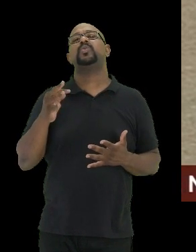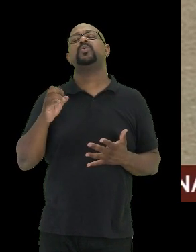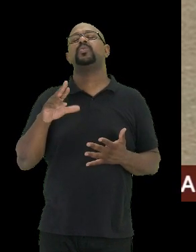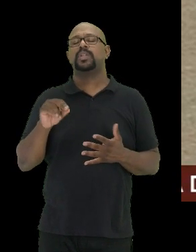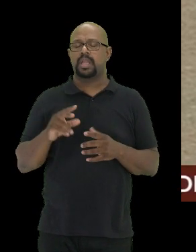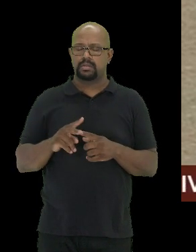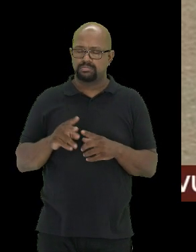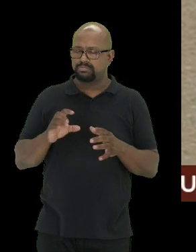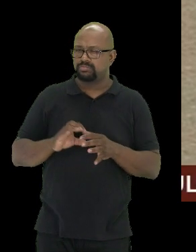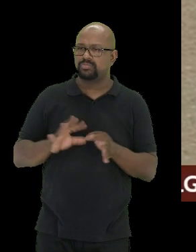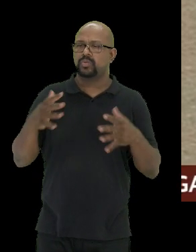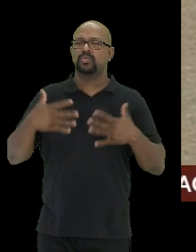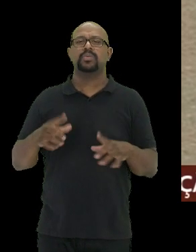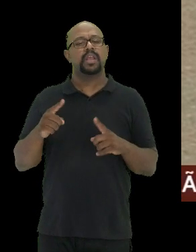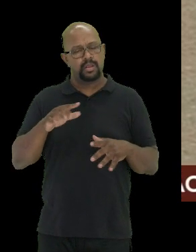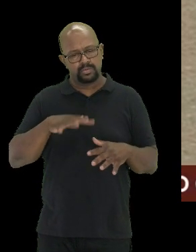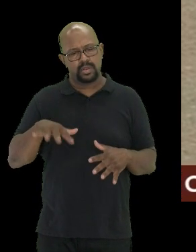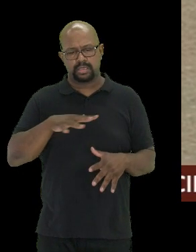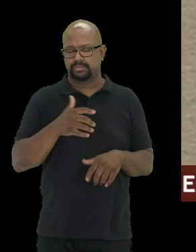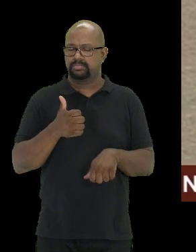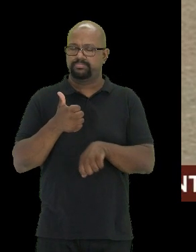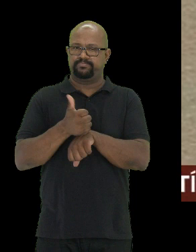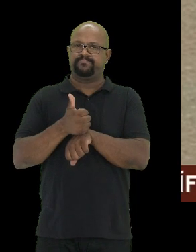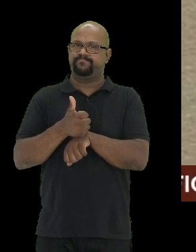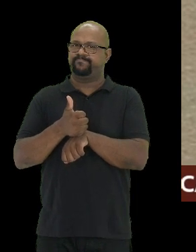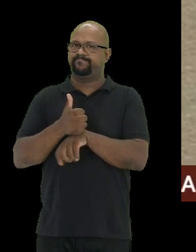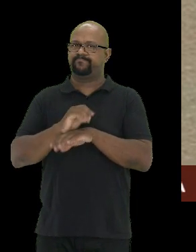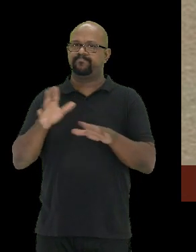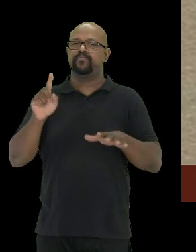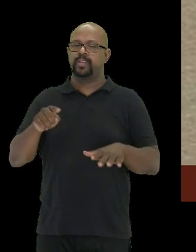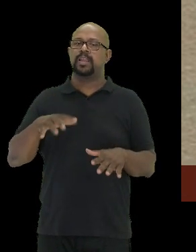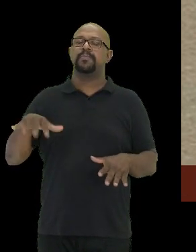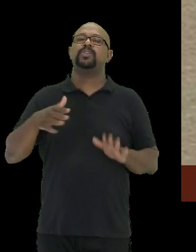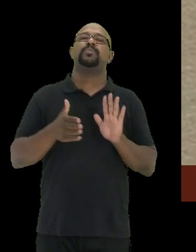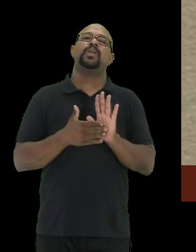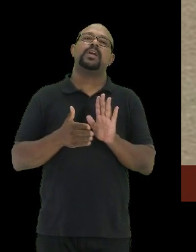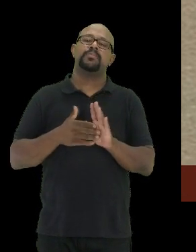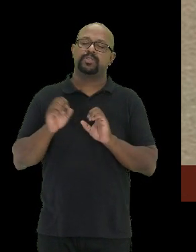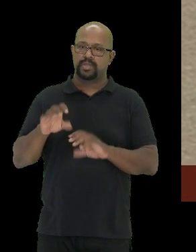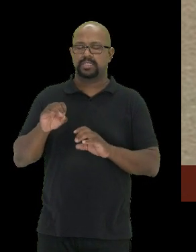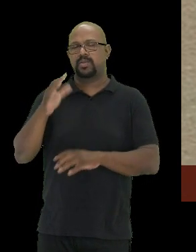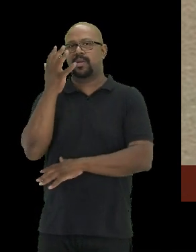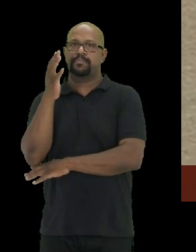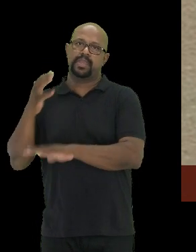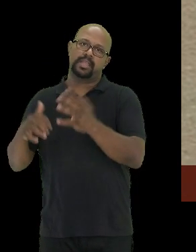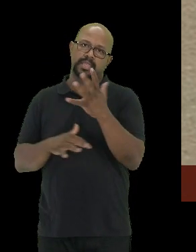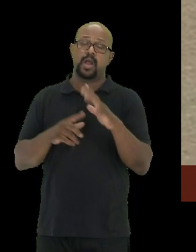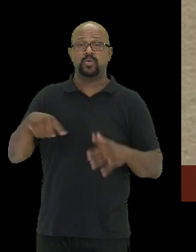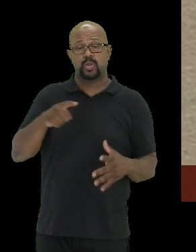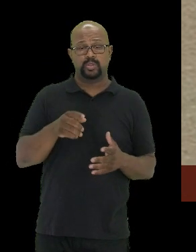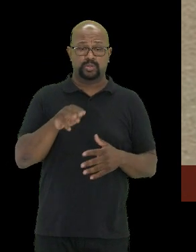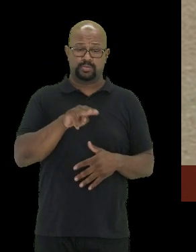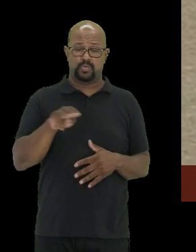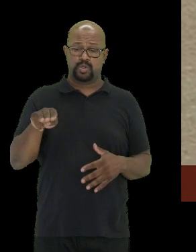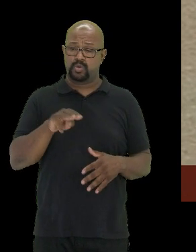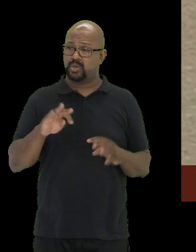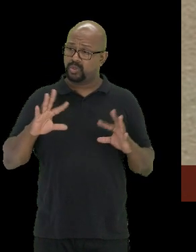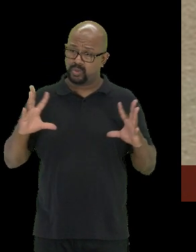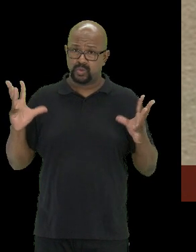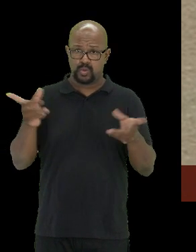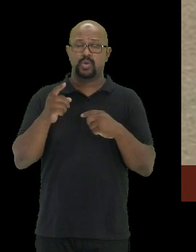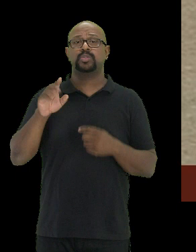Então, esse aqui realmente é o nosso carro-checo, que é a parte do programa de educação ambiental. Nossos monitores, que são todos